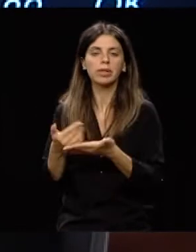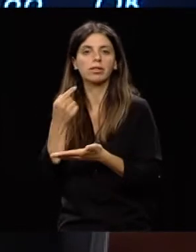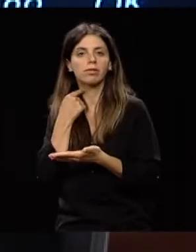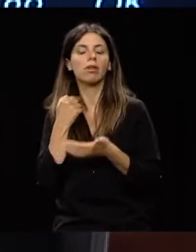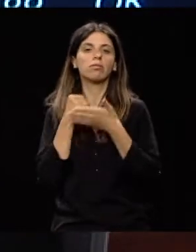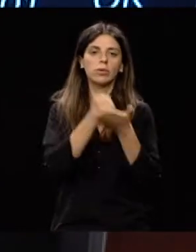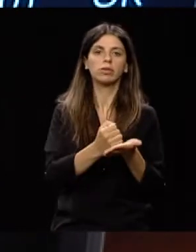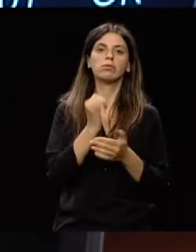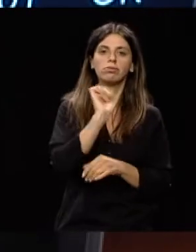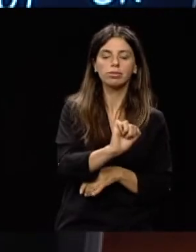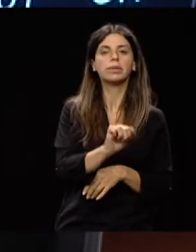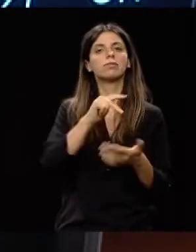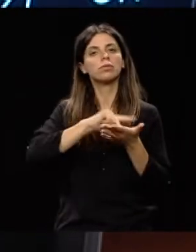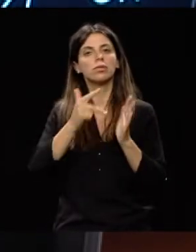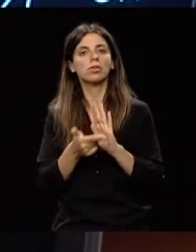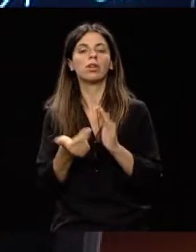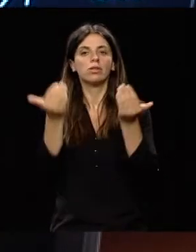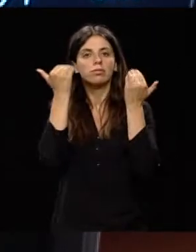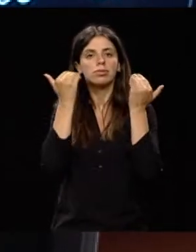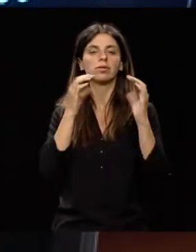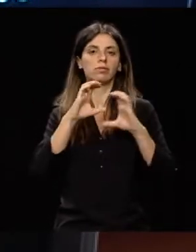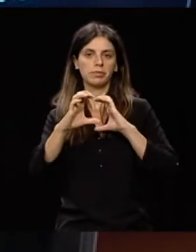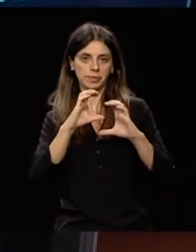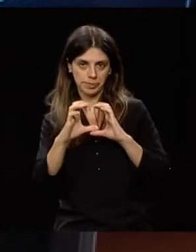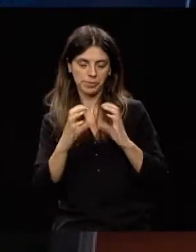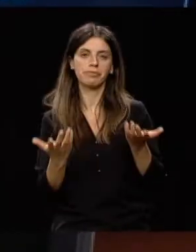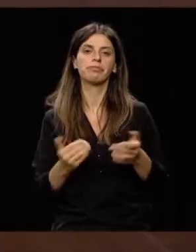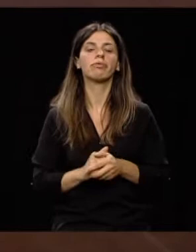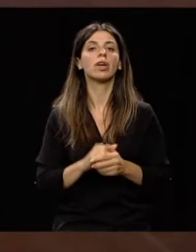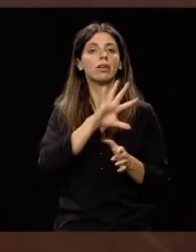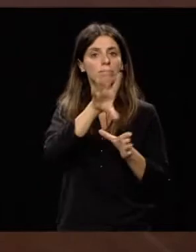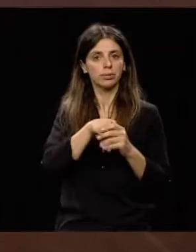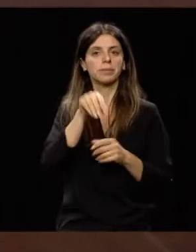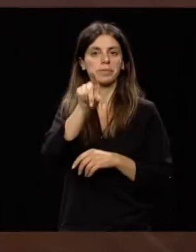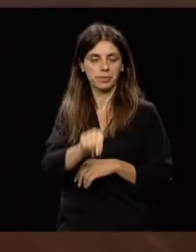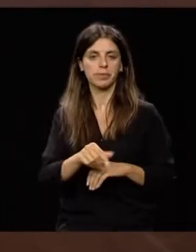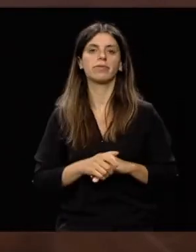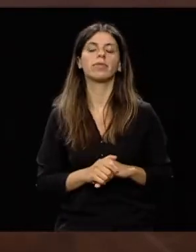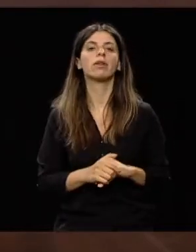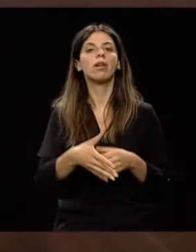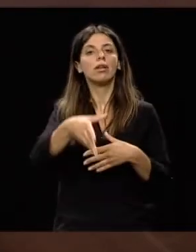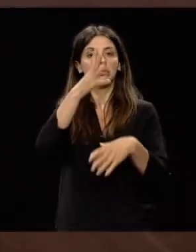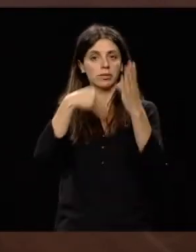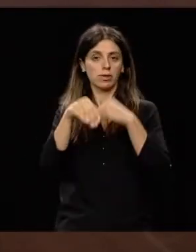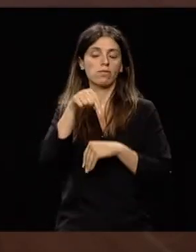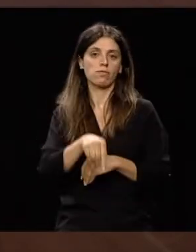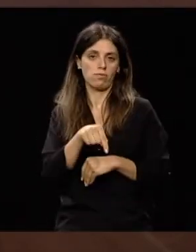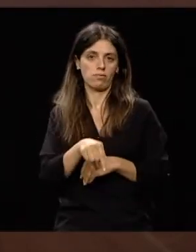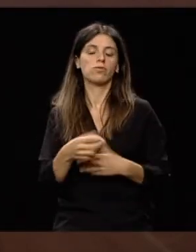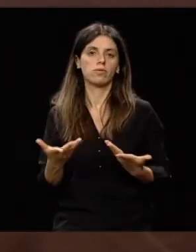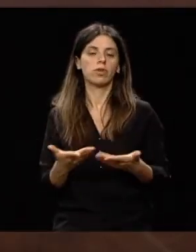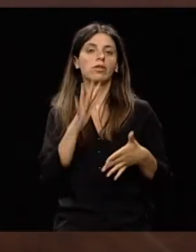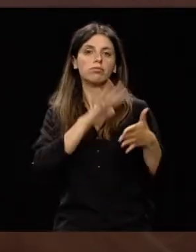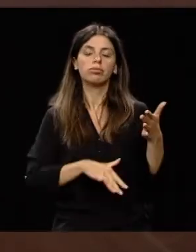respectivos, as tecnologias de informação e comunicação, de inclusão, de aprendizagens, como também já hoje foi referido na abertura para